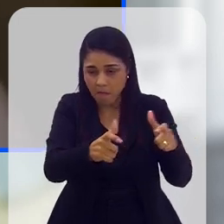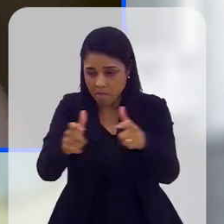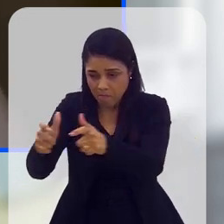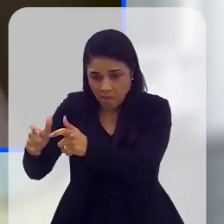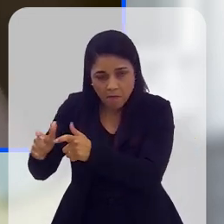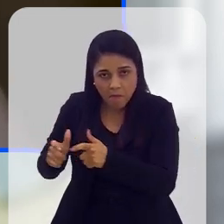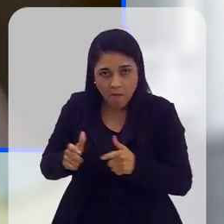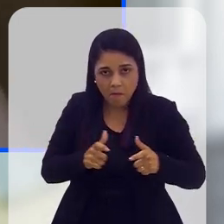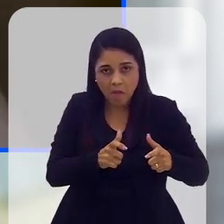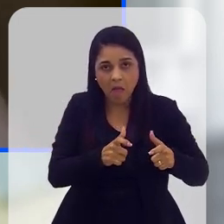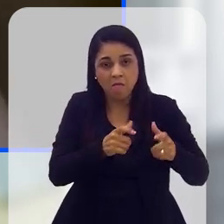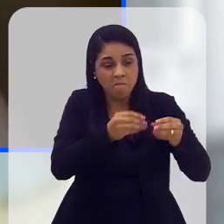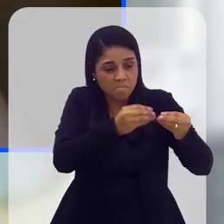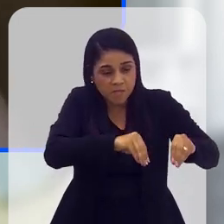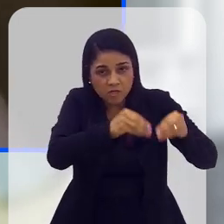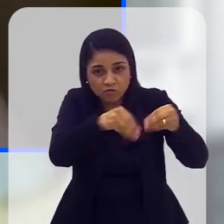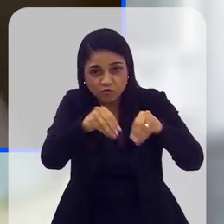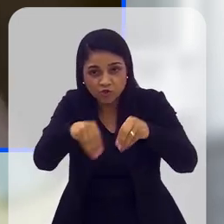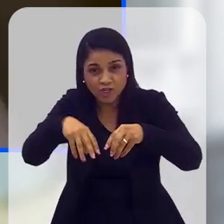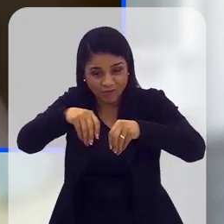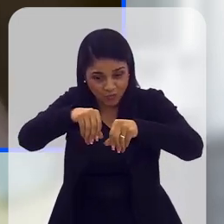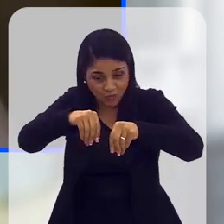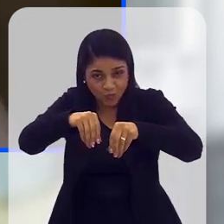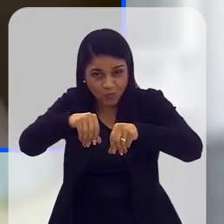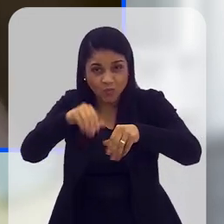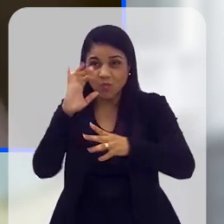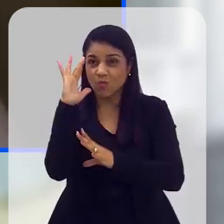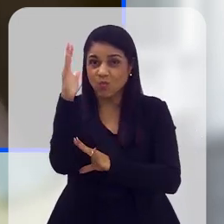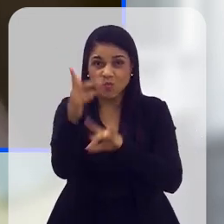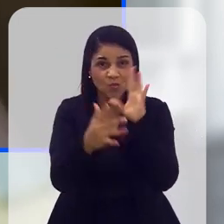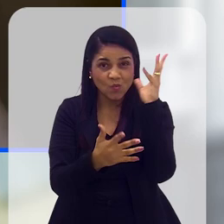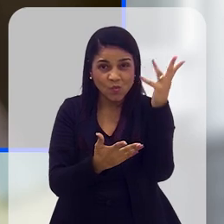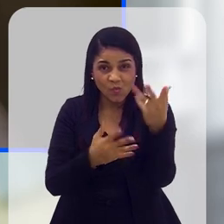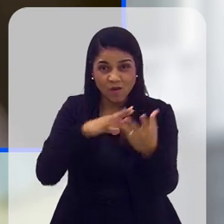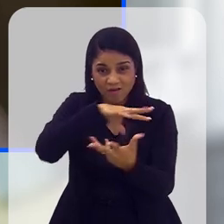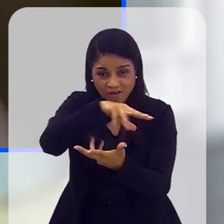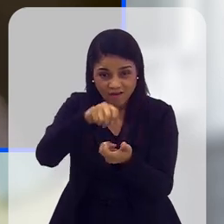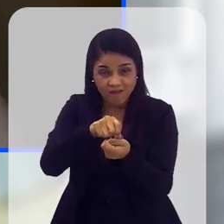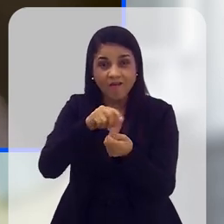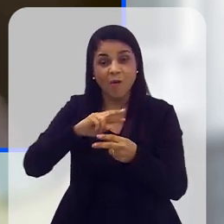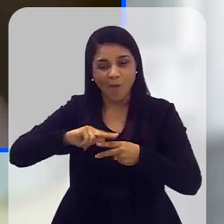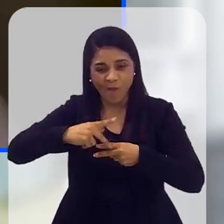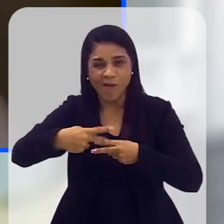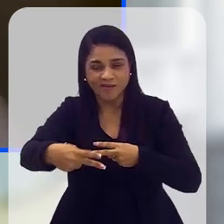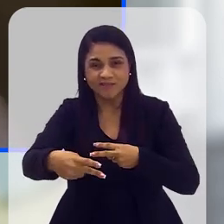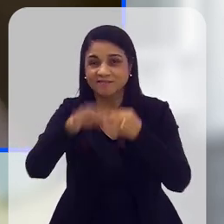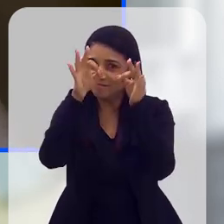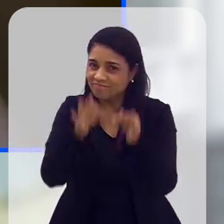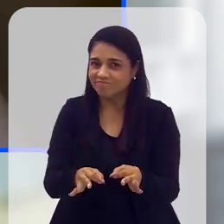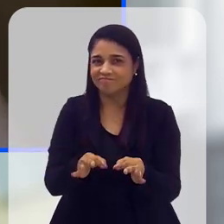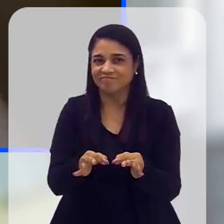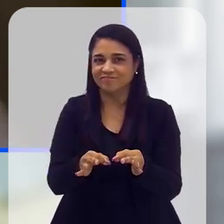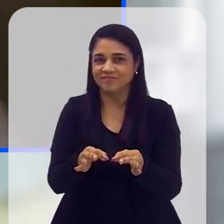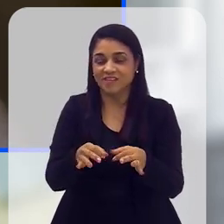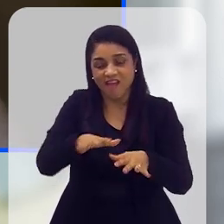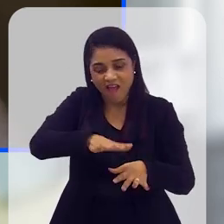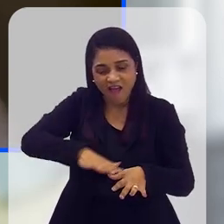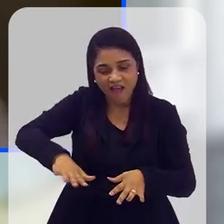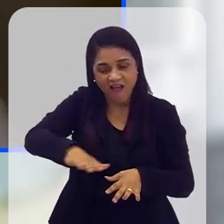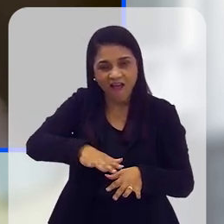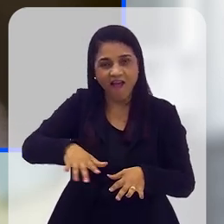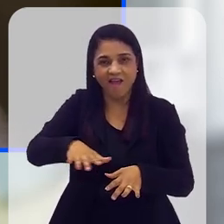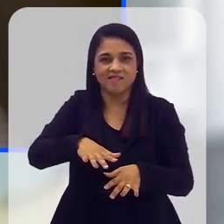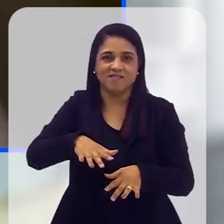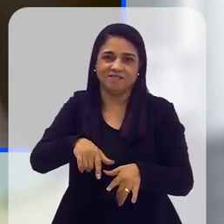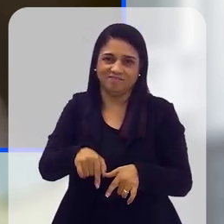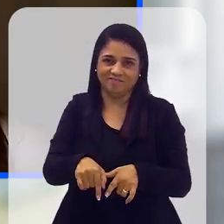agricultura de forma depreciativa e degradando o meio ambiente, a consequência vai vir diretamente, justamente,